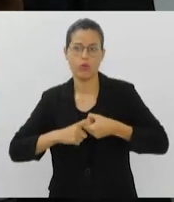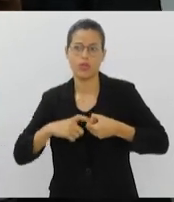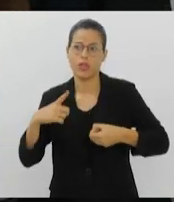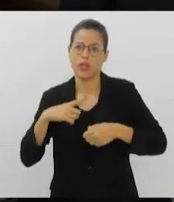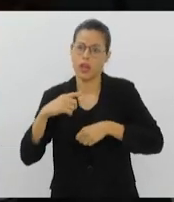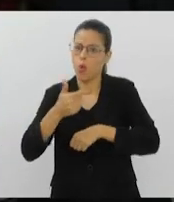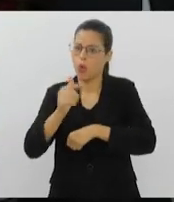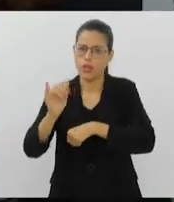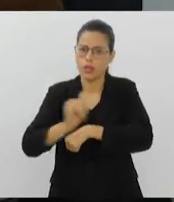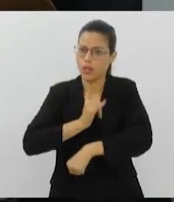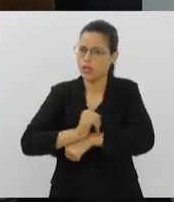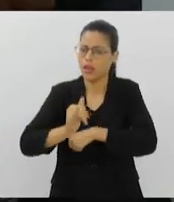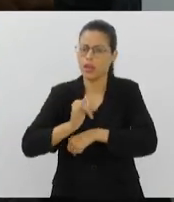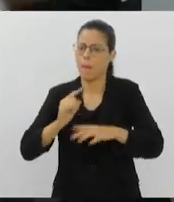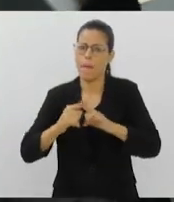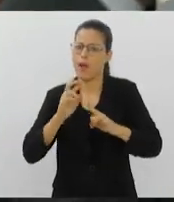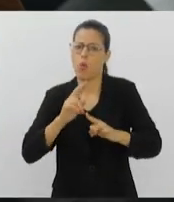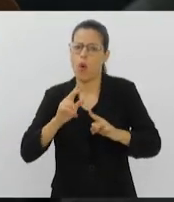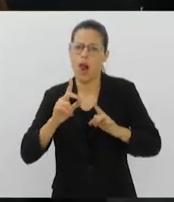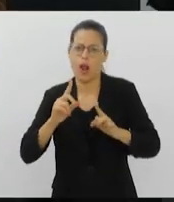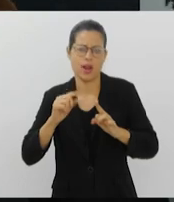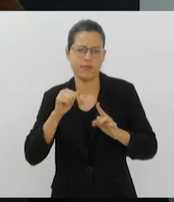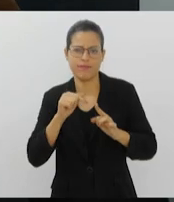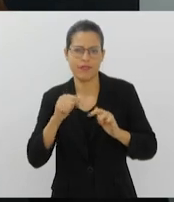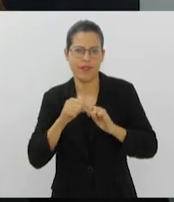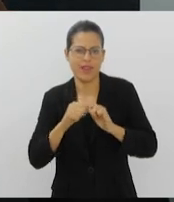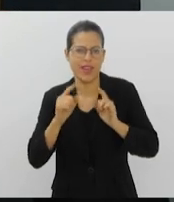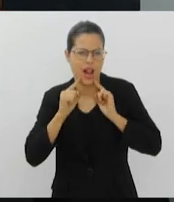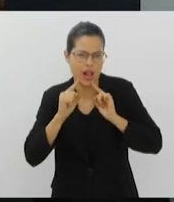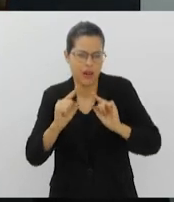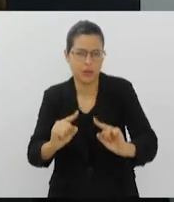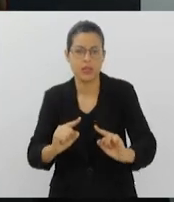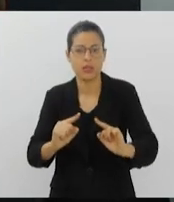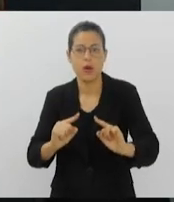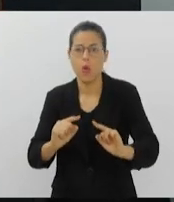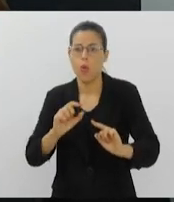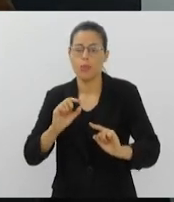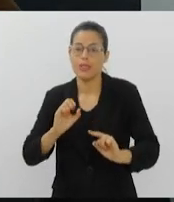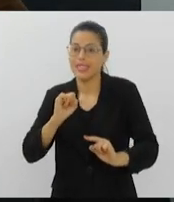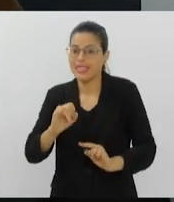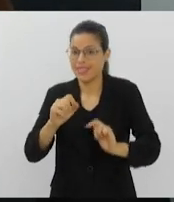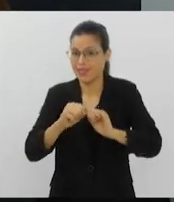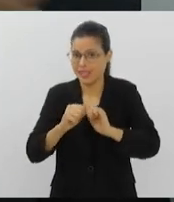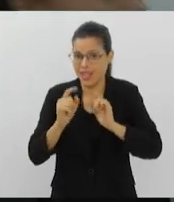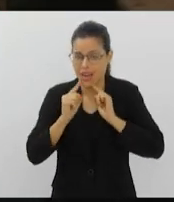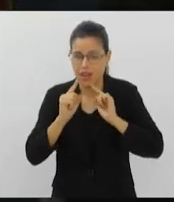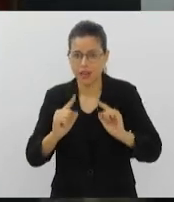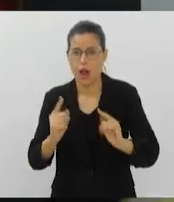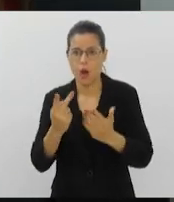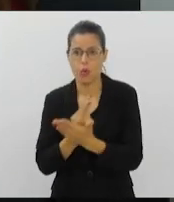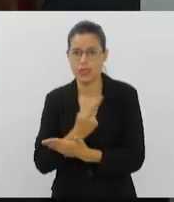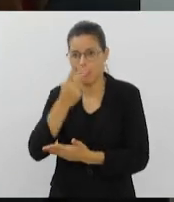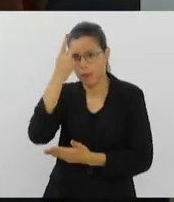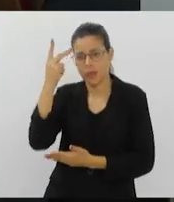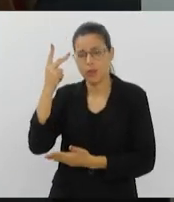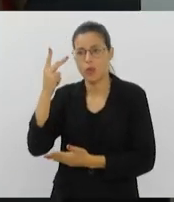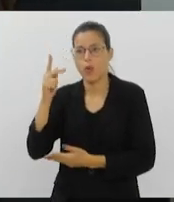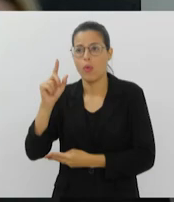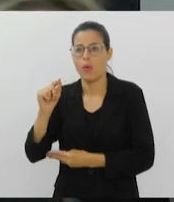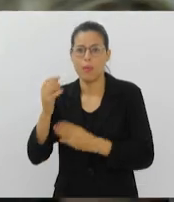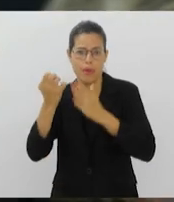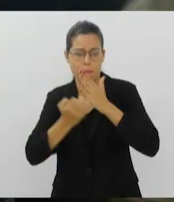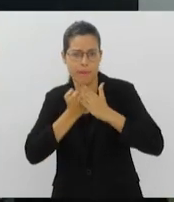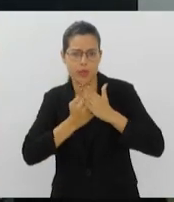através daquela reclamação. Então, uma vez feita essa reclamação, o máximo que pode acontecer, no caso, para o beneficiário é tomar conhecimento de que,